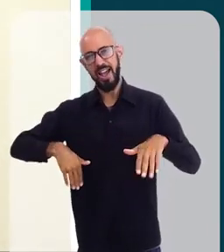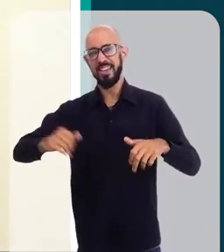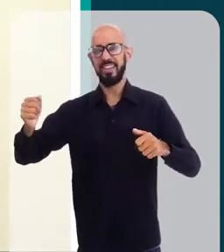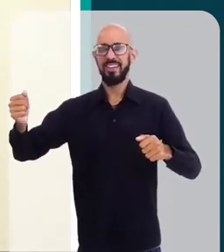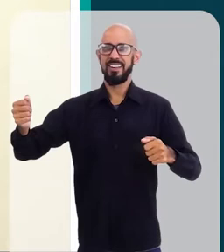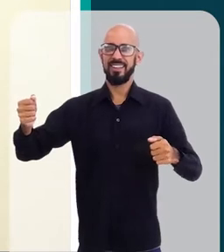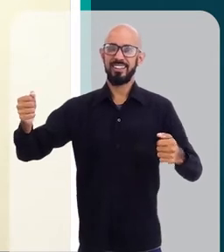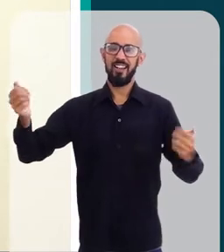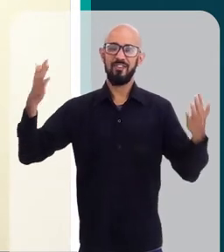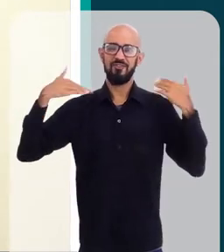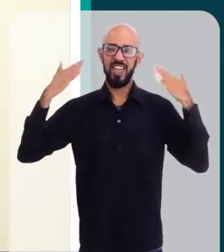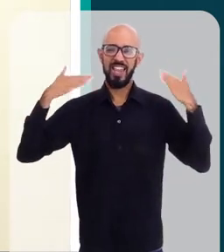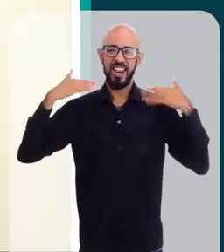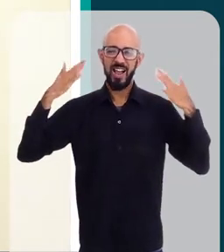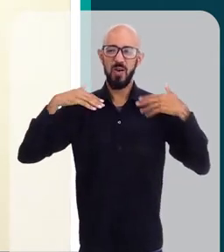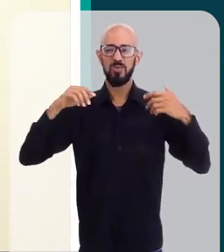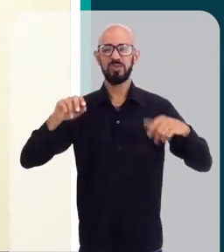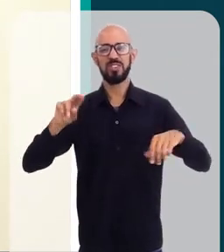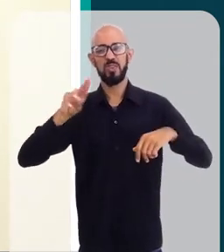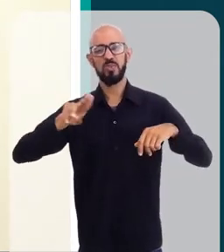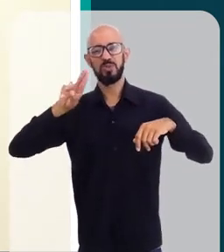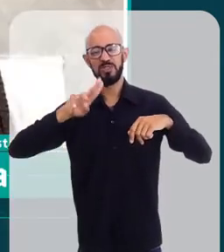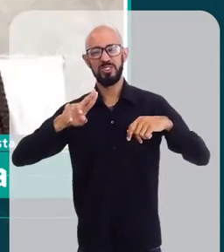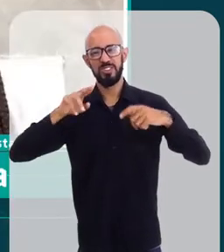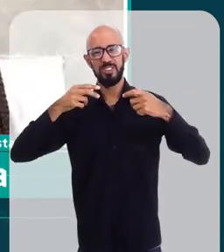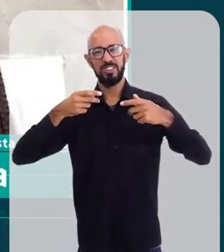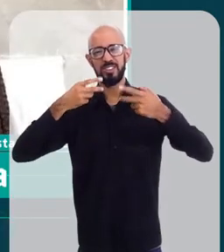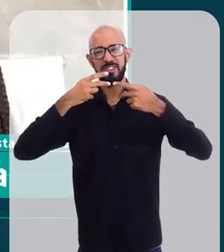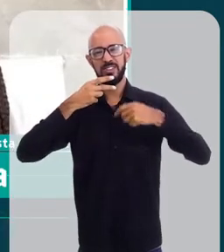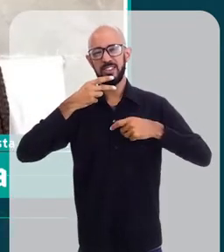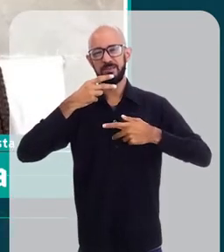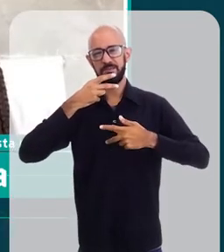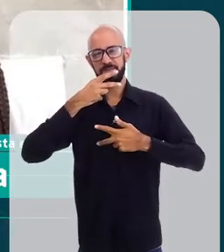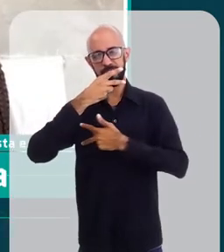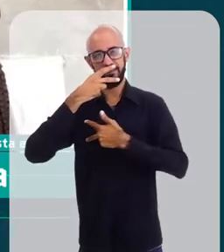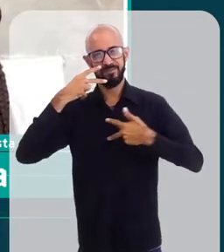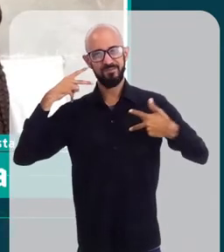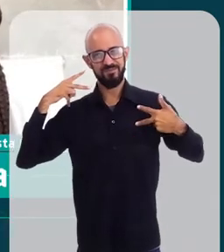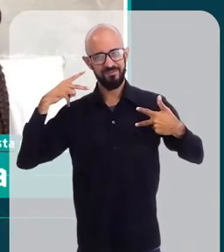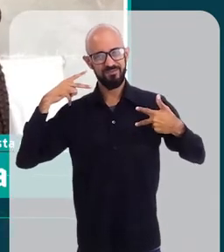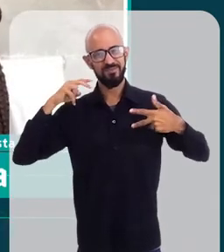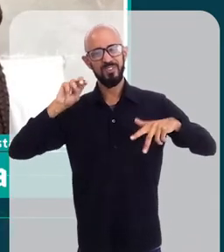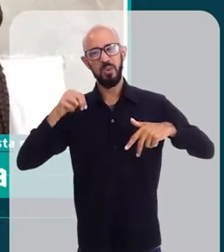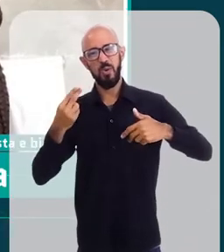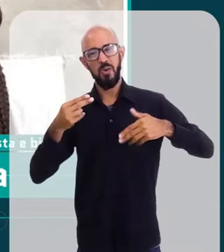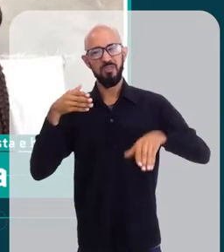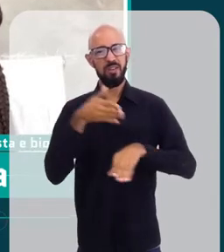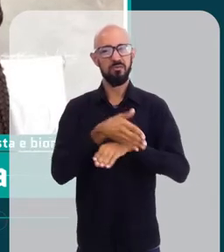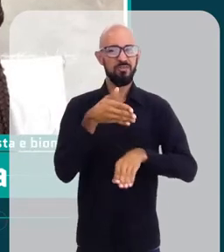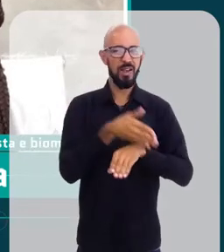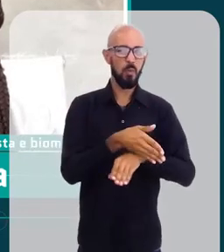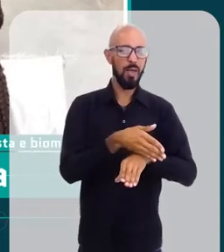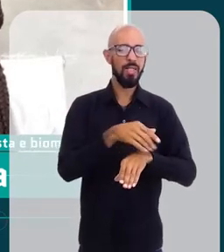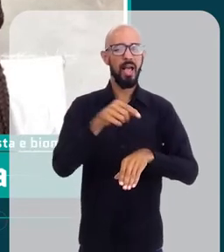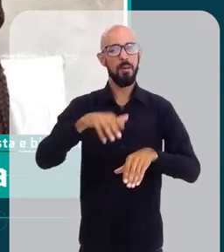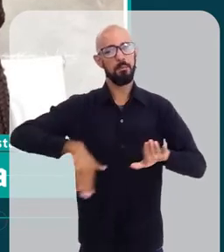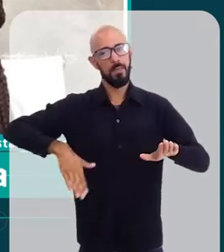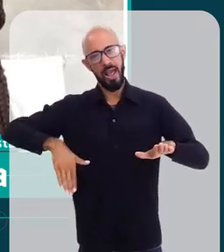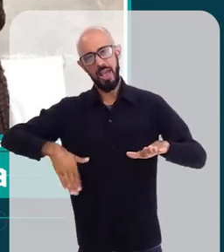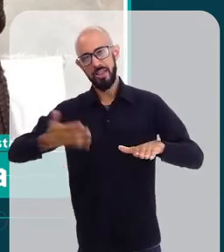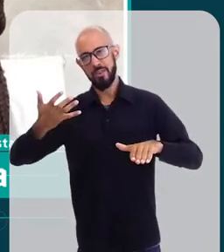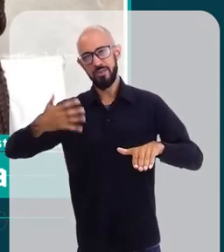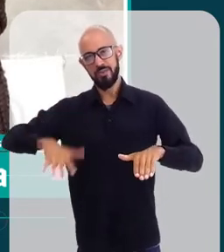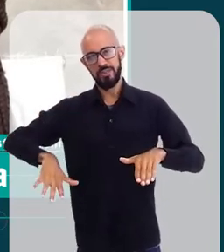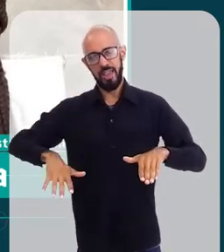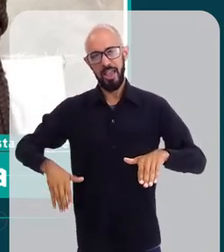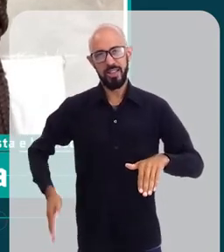pessoas usam roupas mais curtas, usam biquíni maior, vão com muita frequência à praia e não